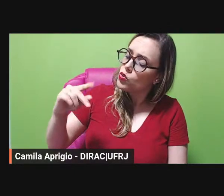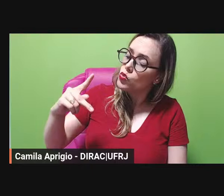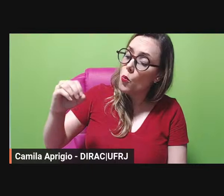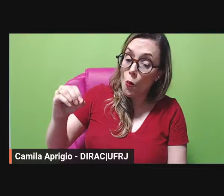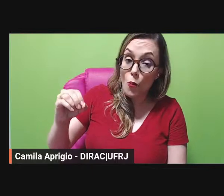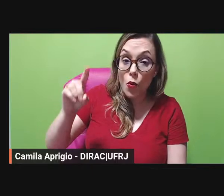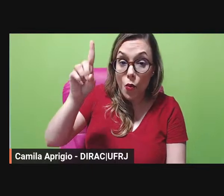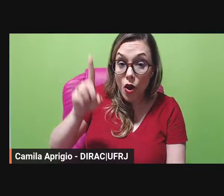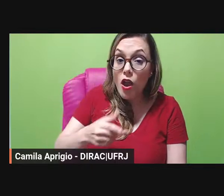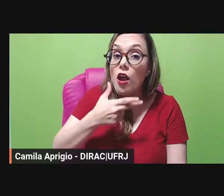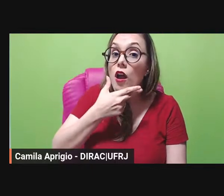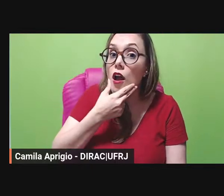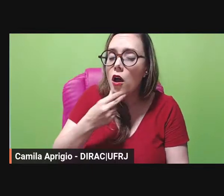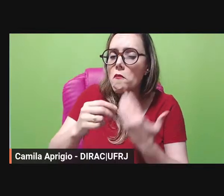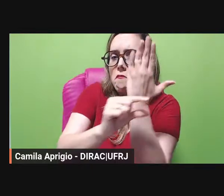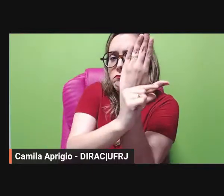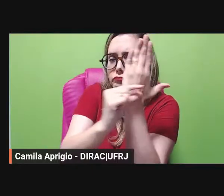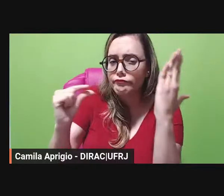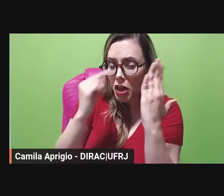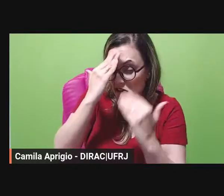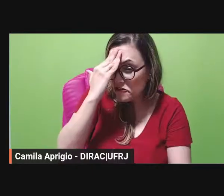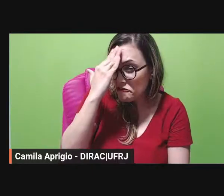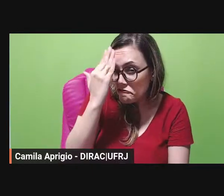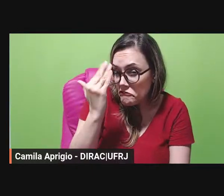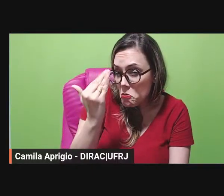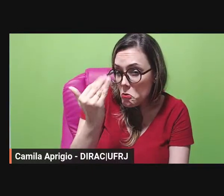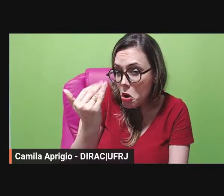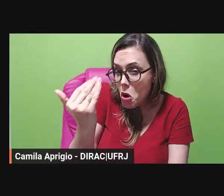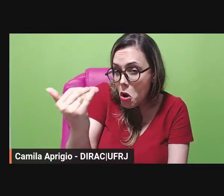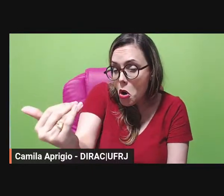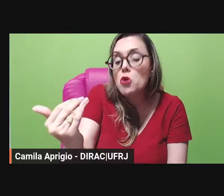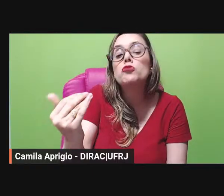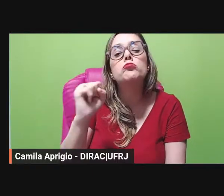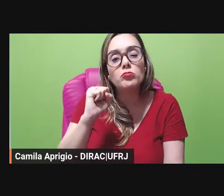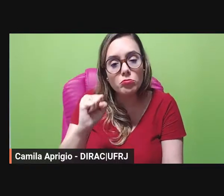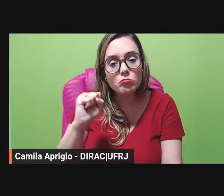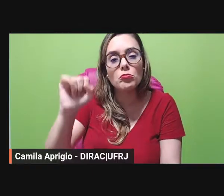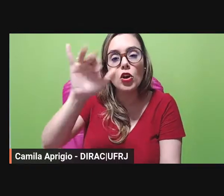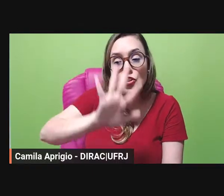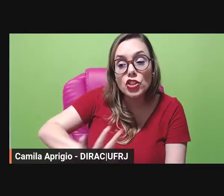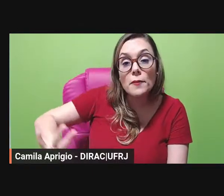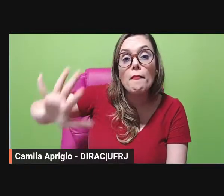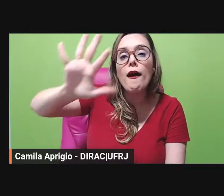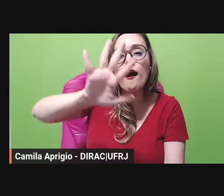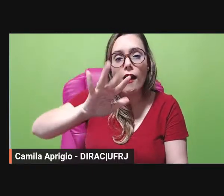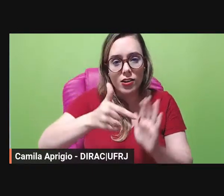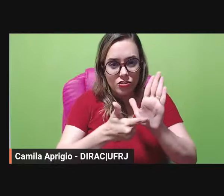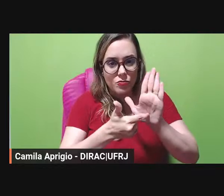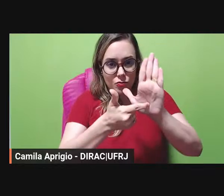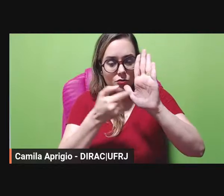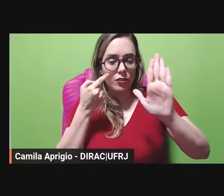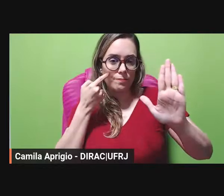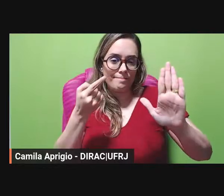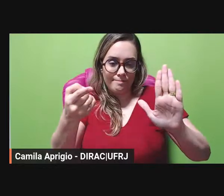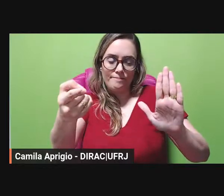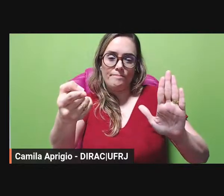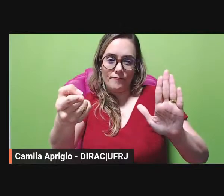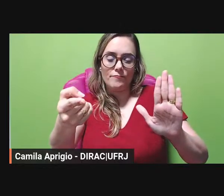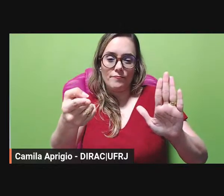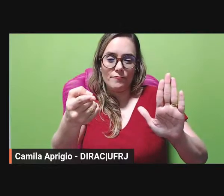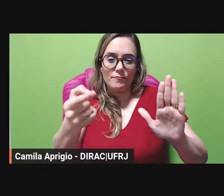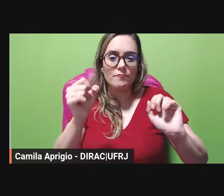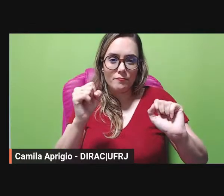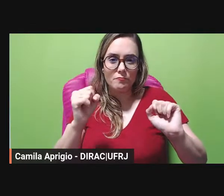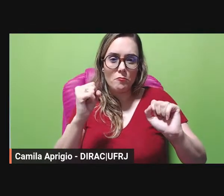figura interessante para vocês mostrarem aí que é a foto do livro